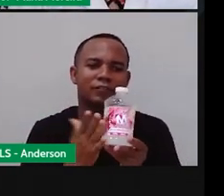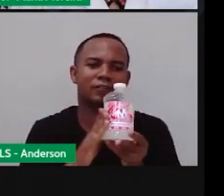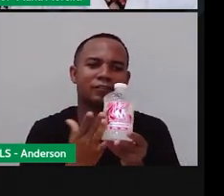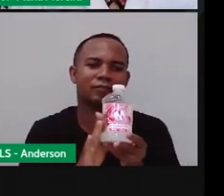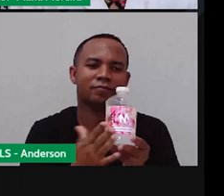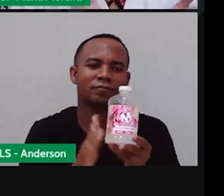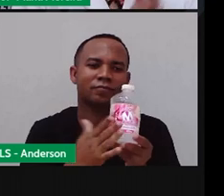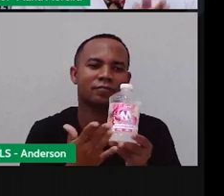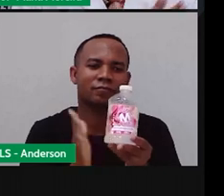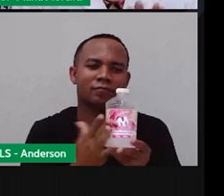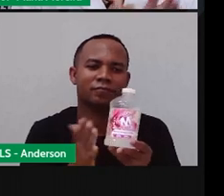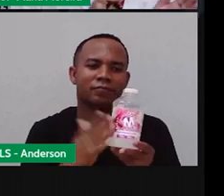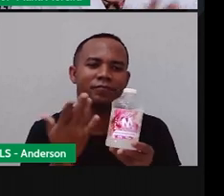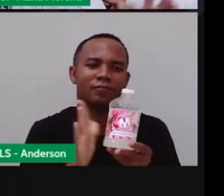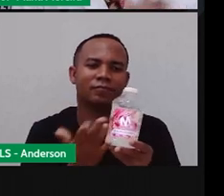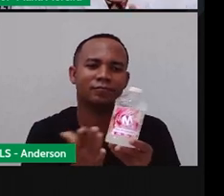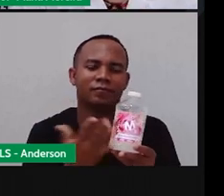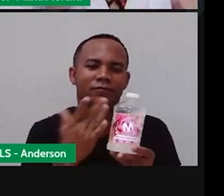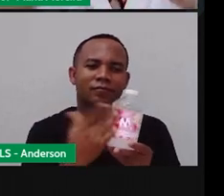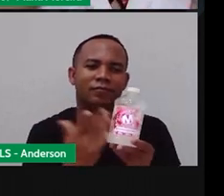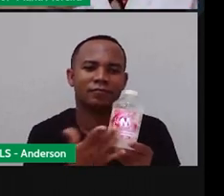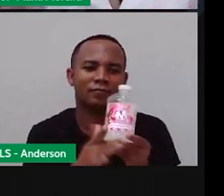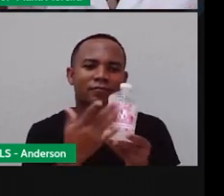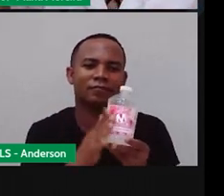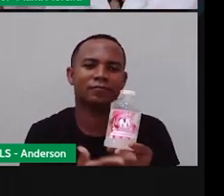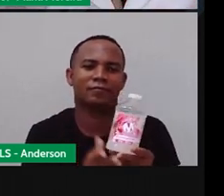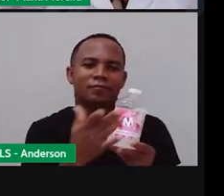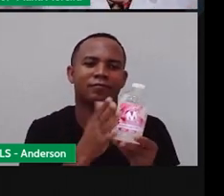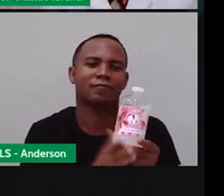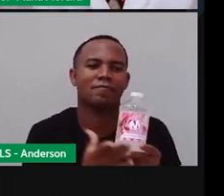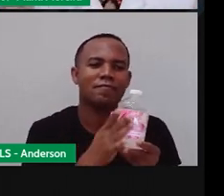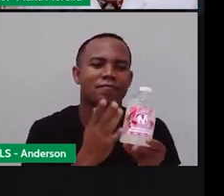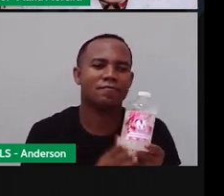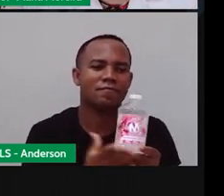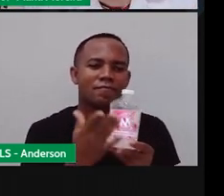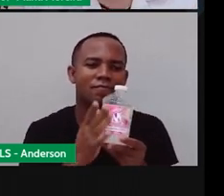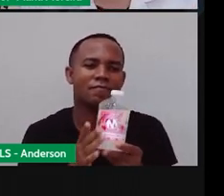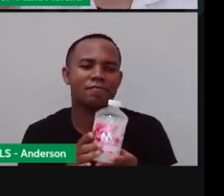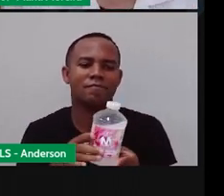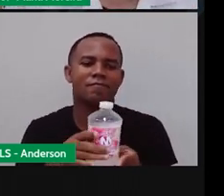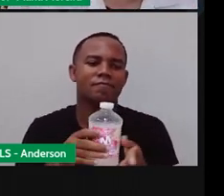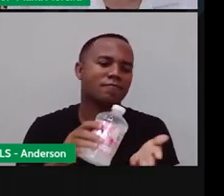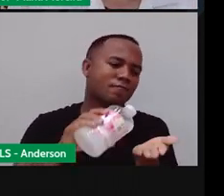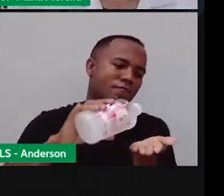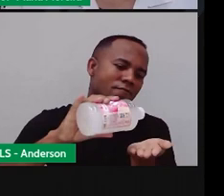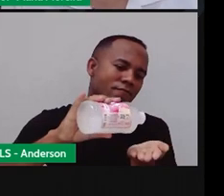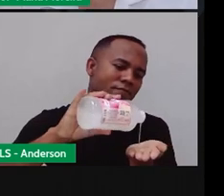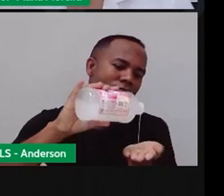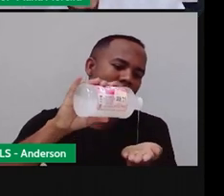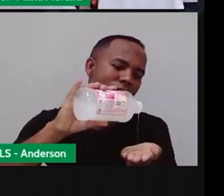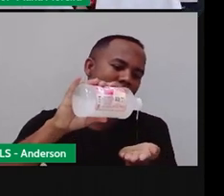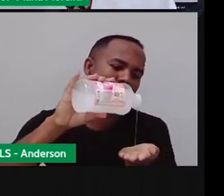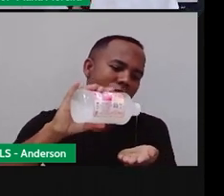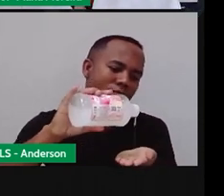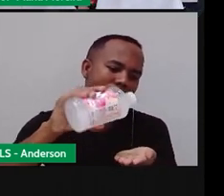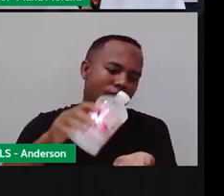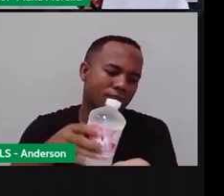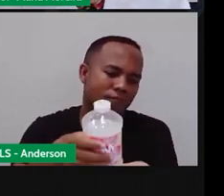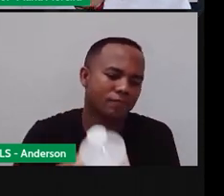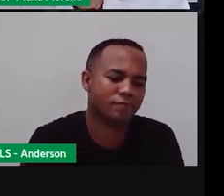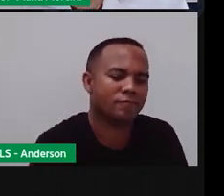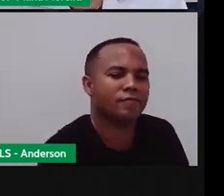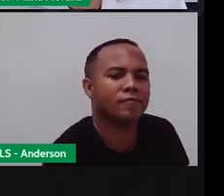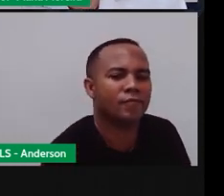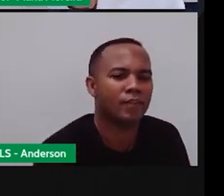Lava a mão, lava uma mão, lava outra, lavem as mãos, usem álcool em gel e usem